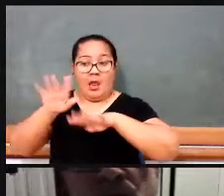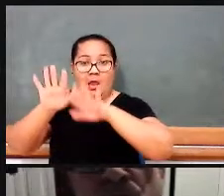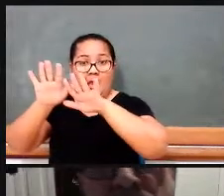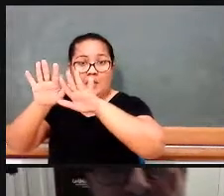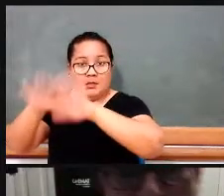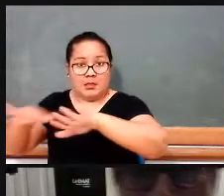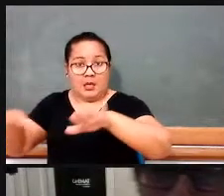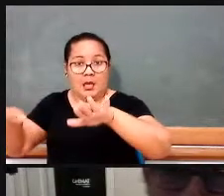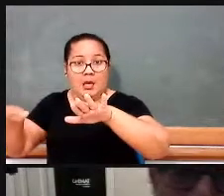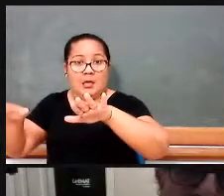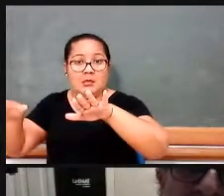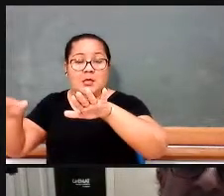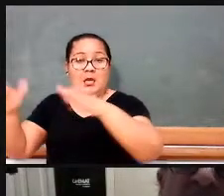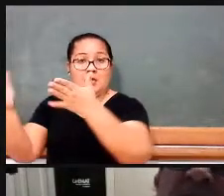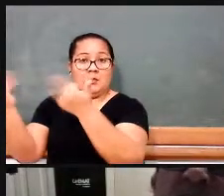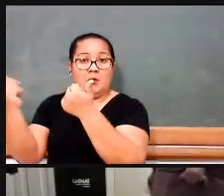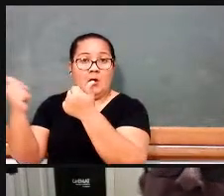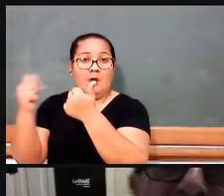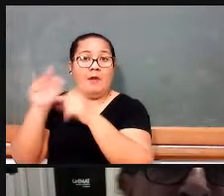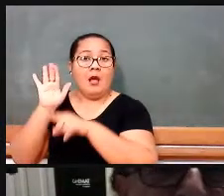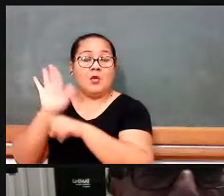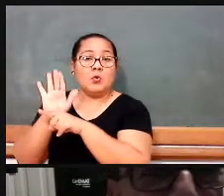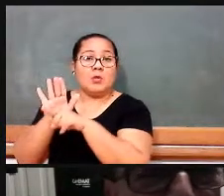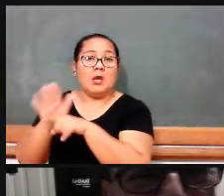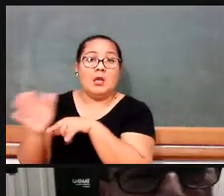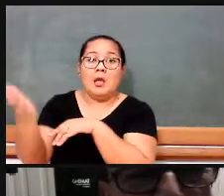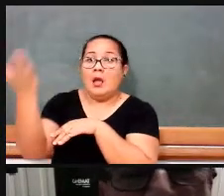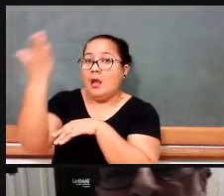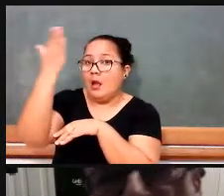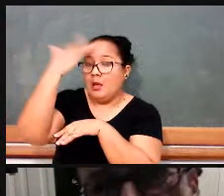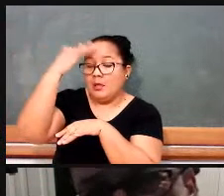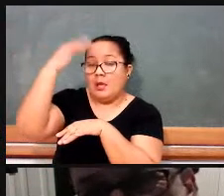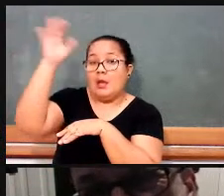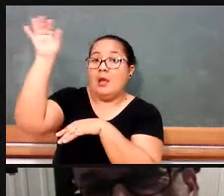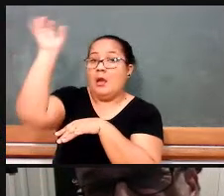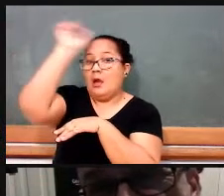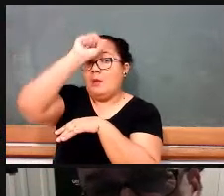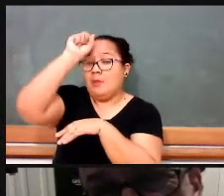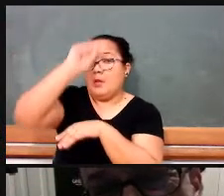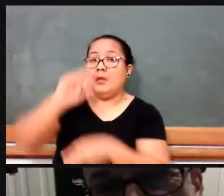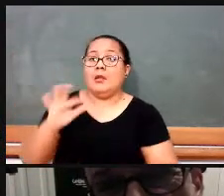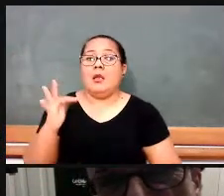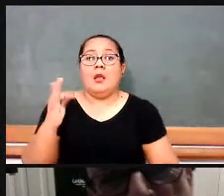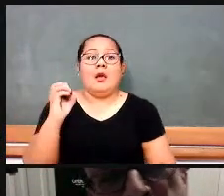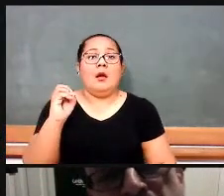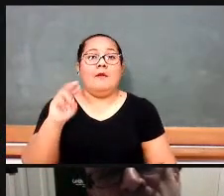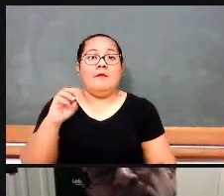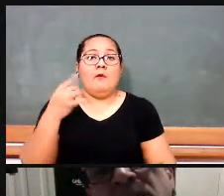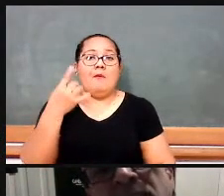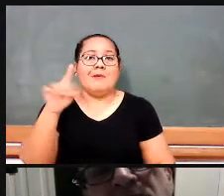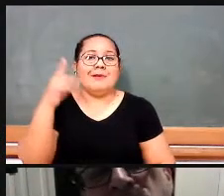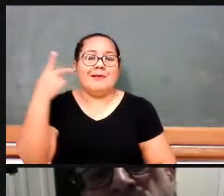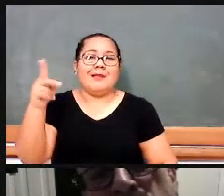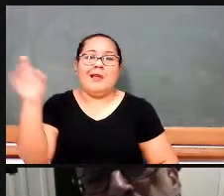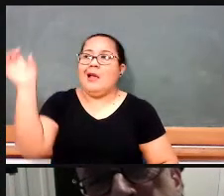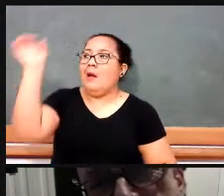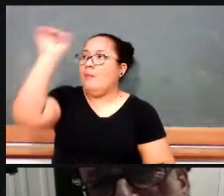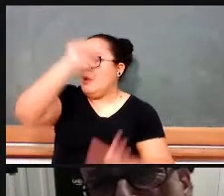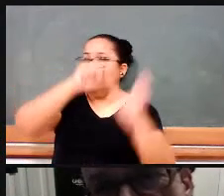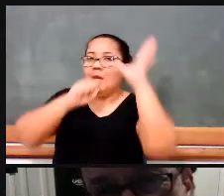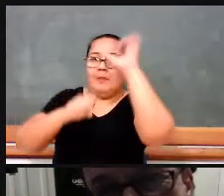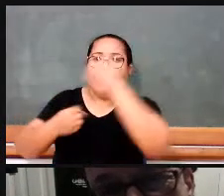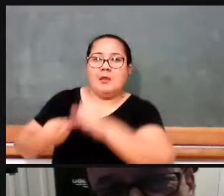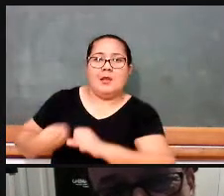e dos adolescentes. Não estamos falando da matemática do matemático, ou da matemática que envolve